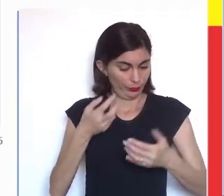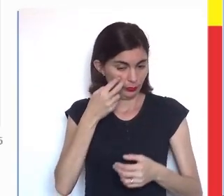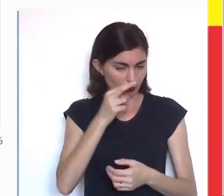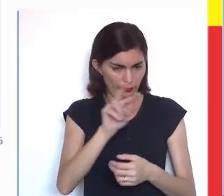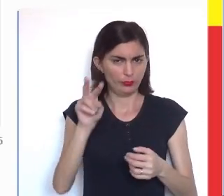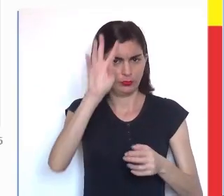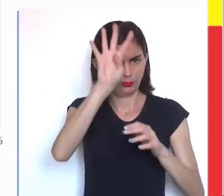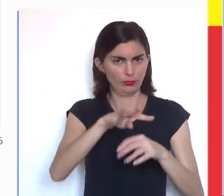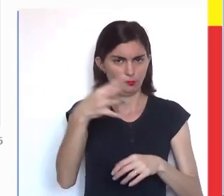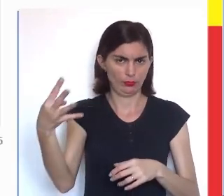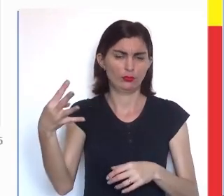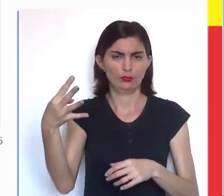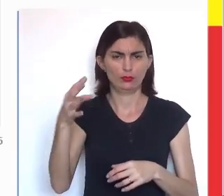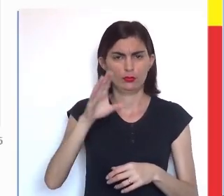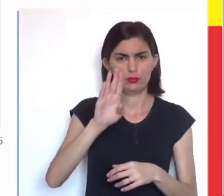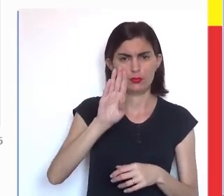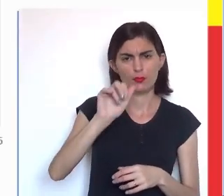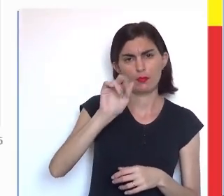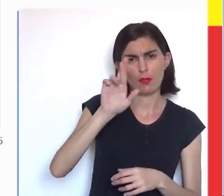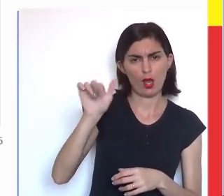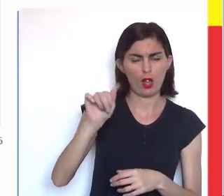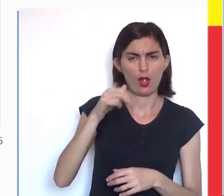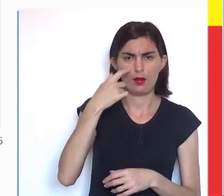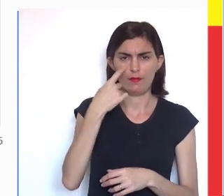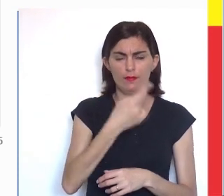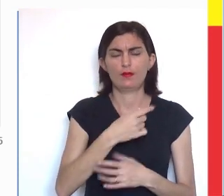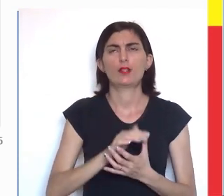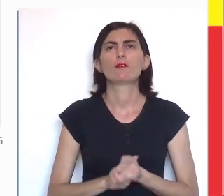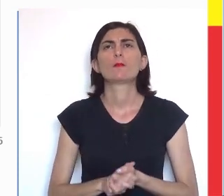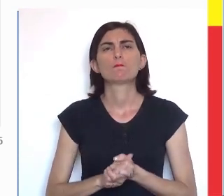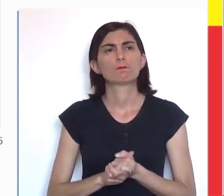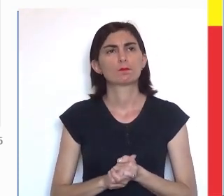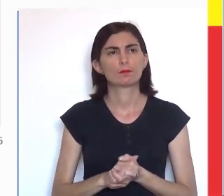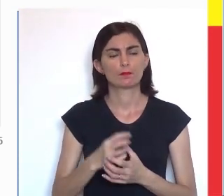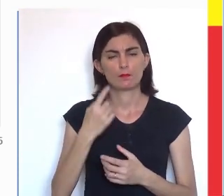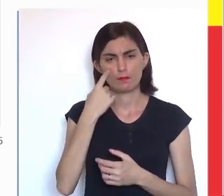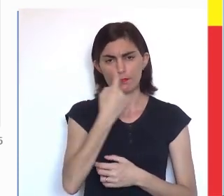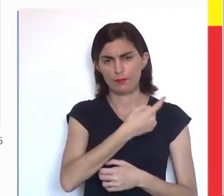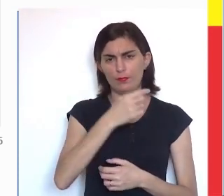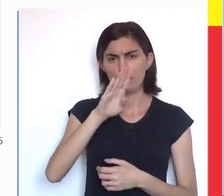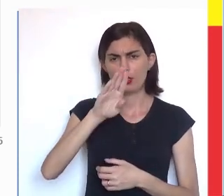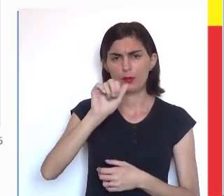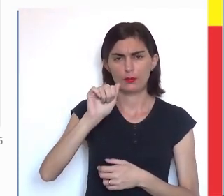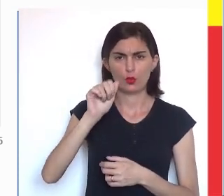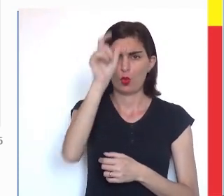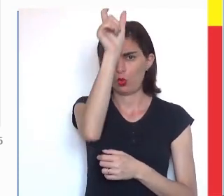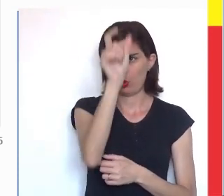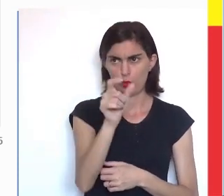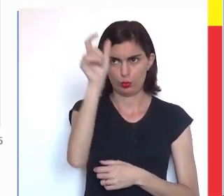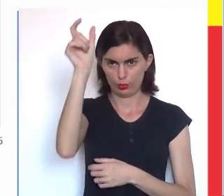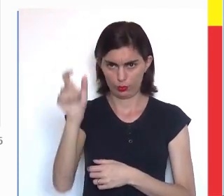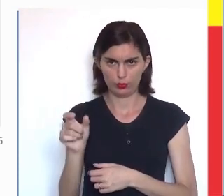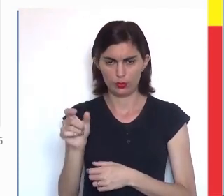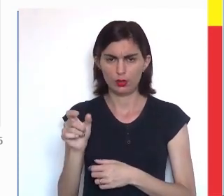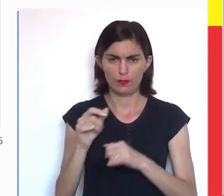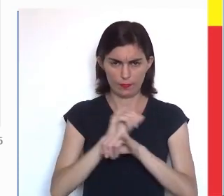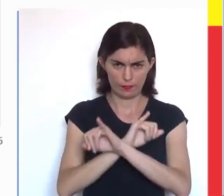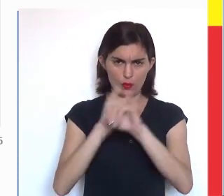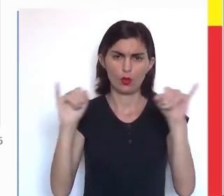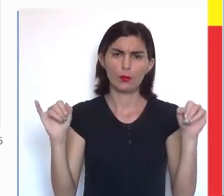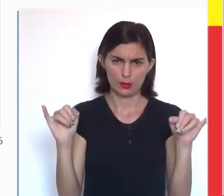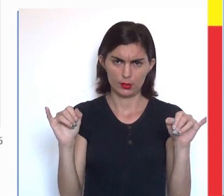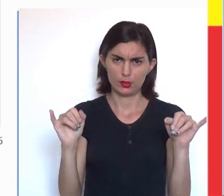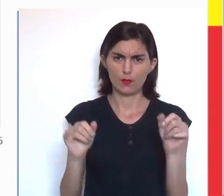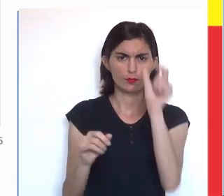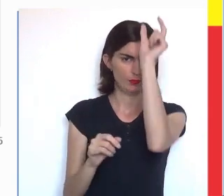agora o gráfico de barra. Veja aqui, o gráfico de coluna, a